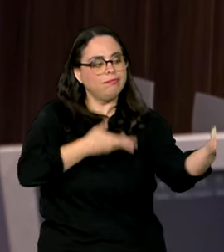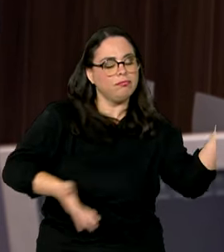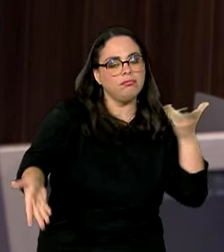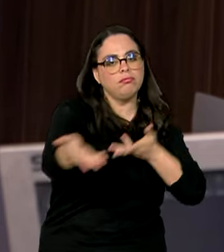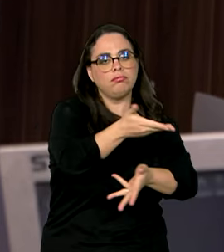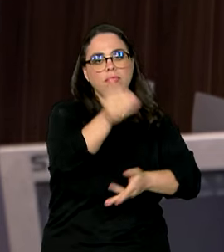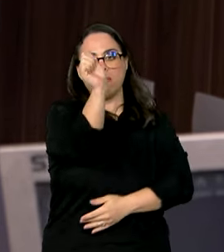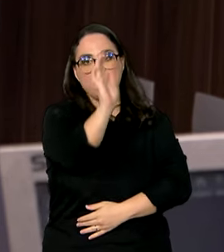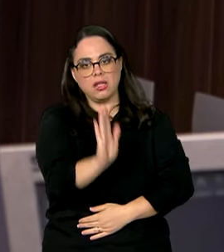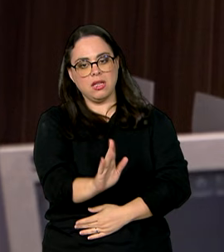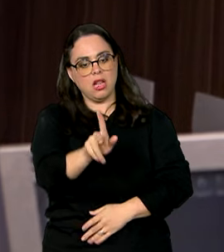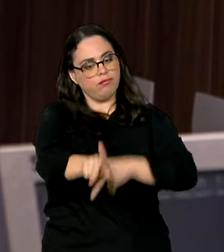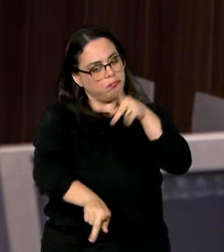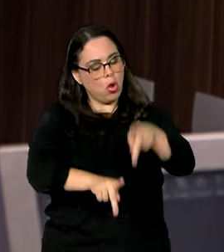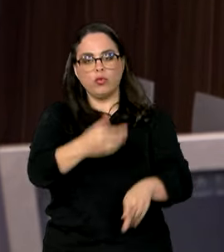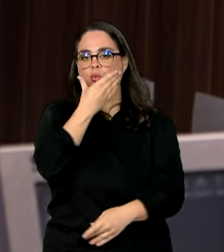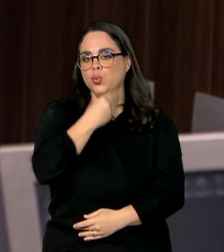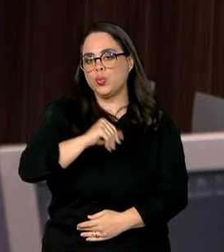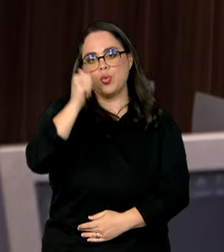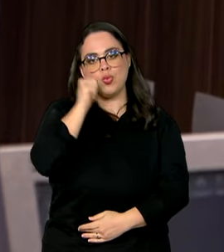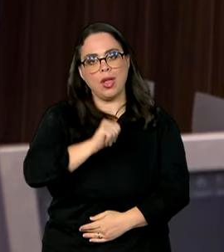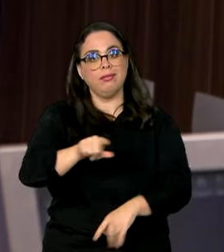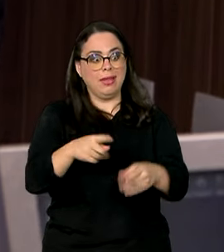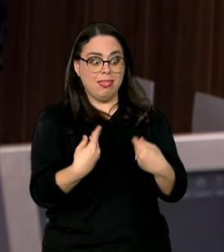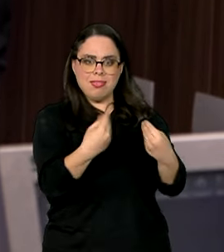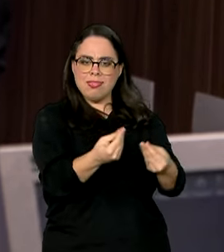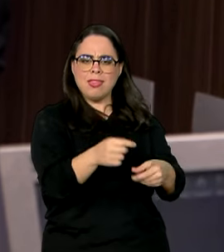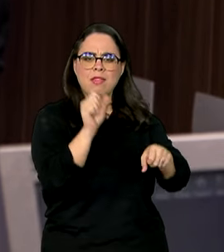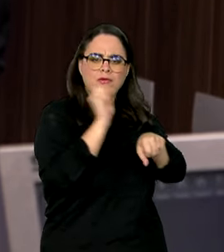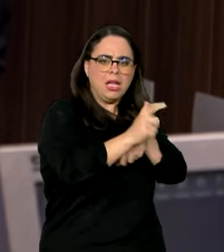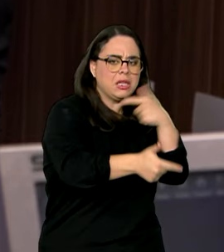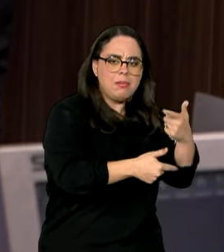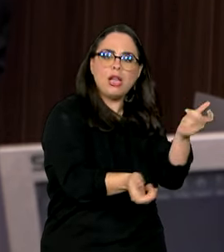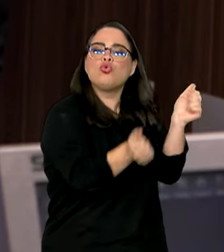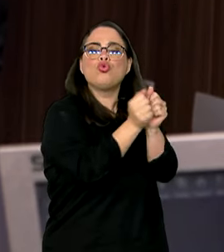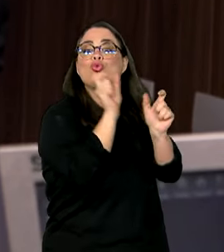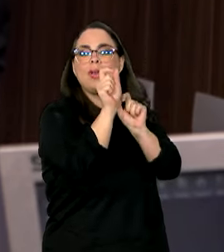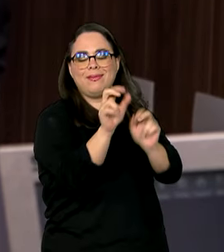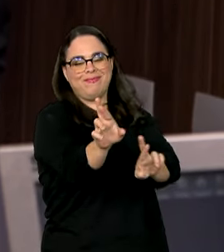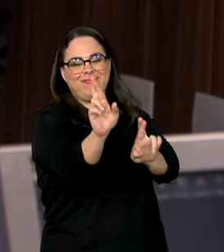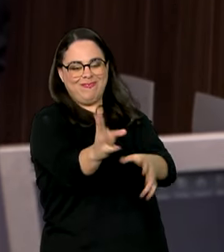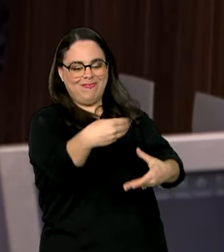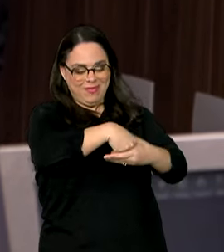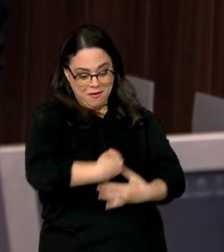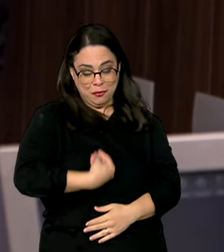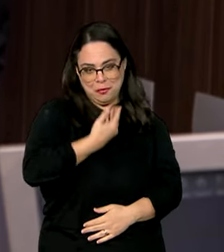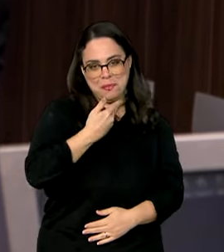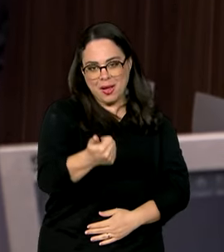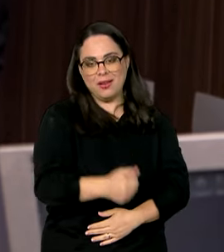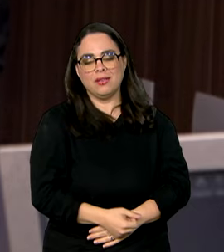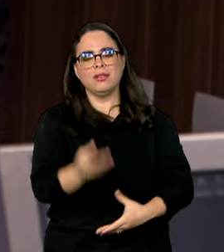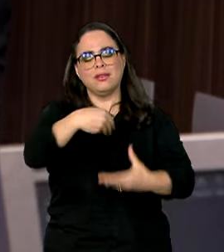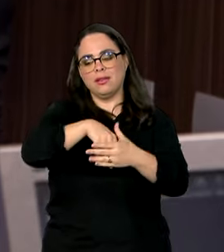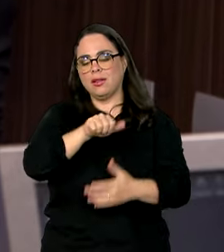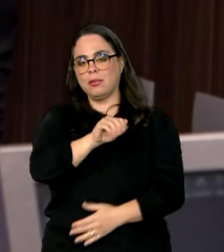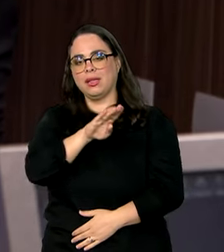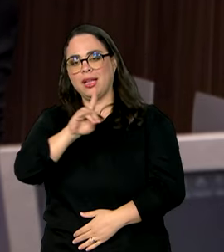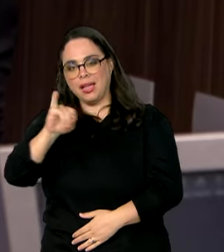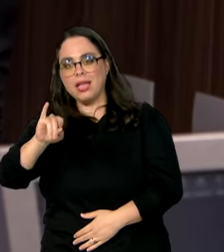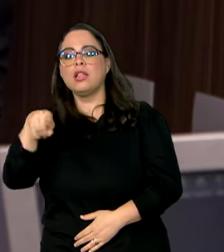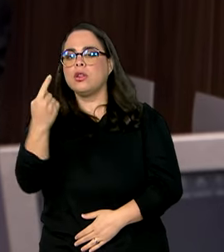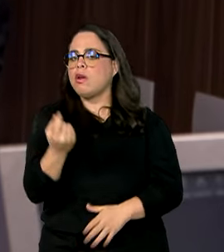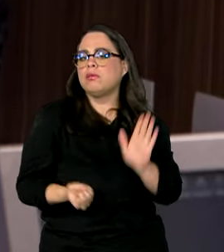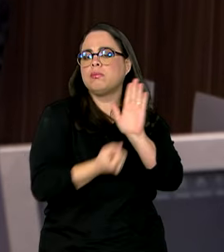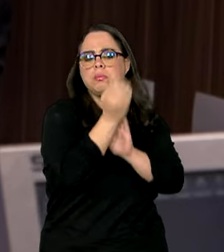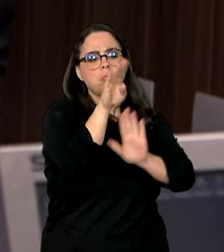os brasileiros, para todas as brasileiras, gerar esperança. Esse acordo nosso com o IBAMA, a gente criou na ABDI um programa chamado Destrava